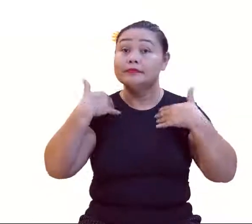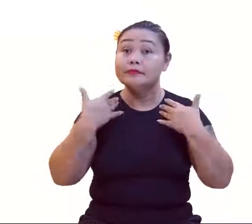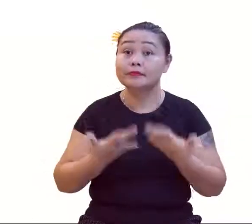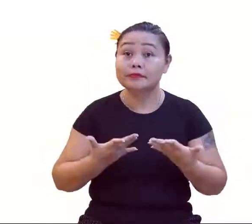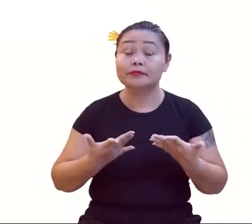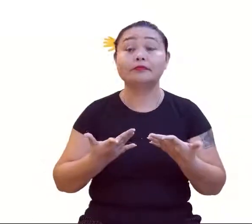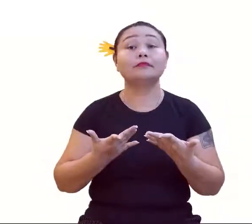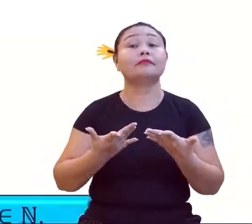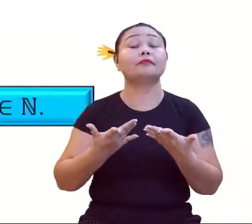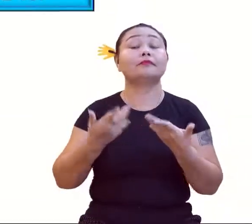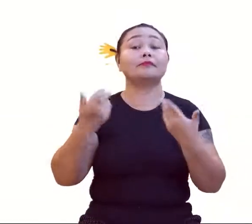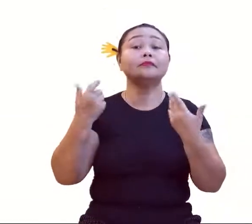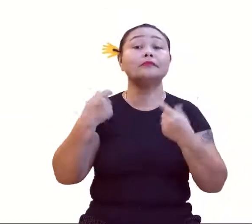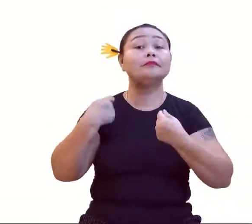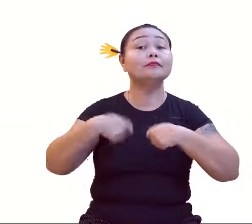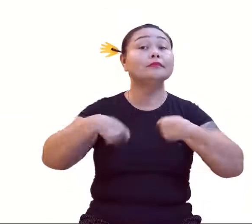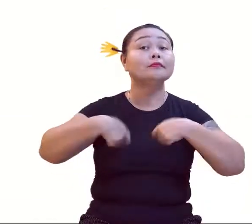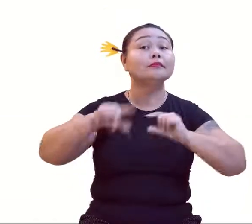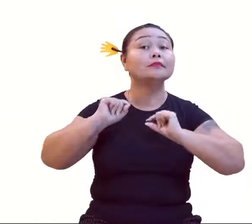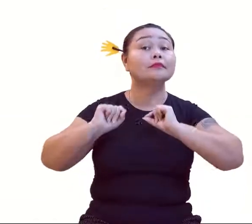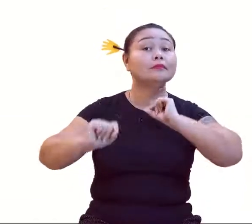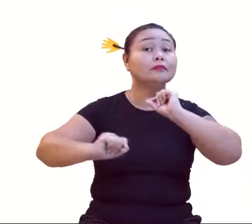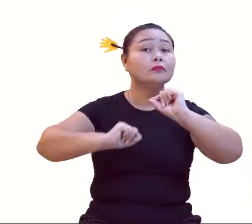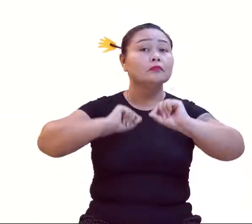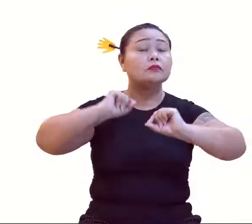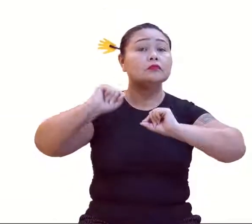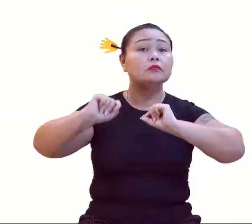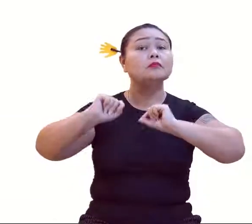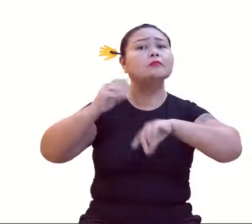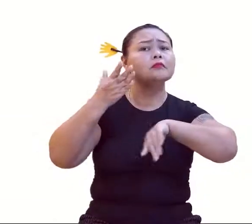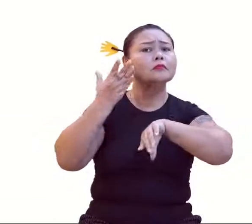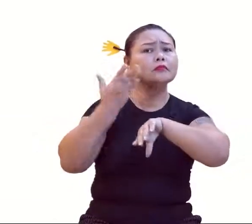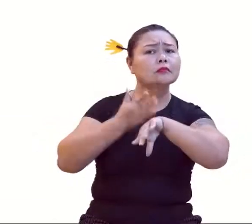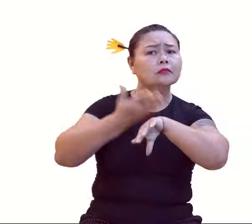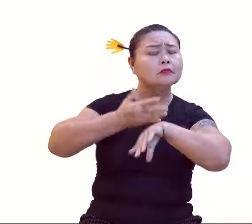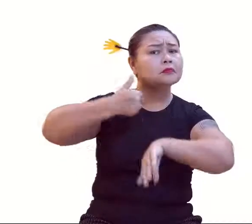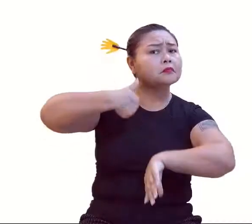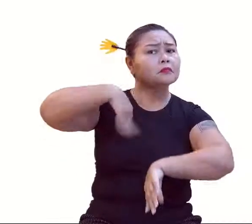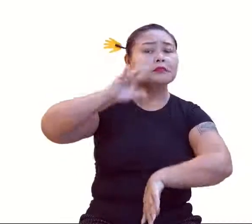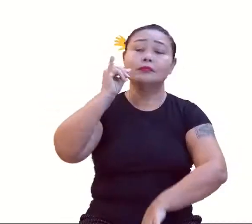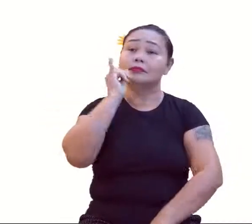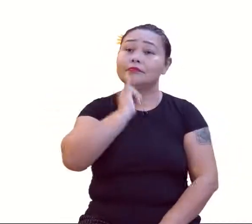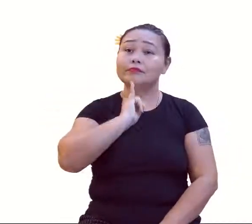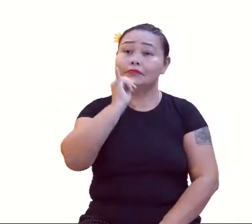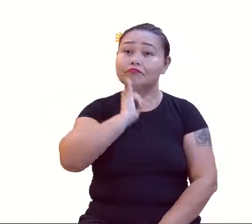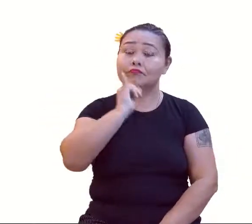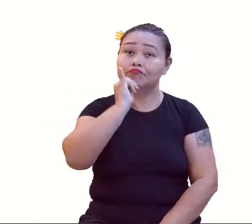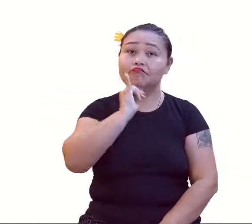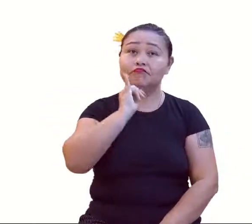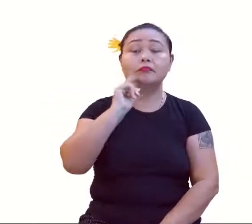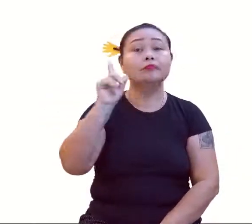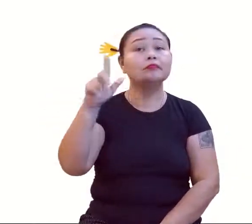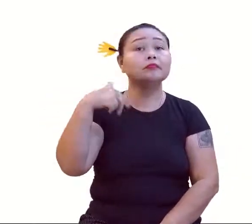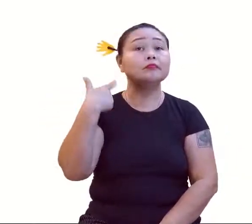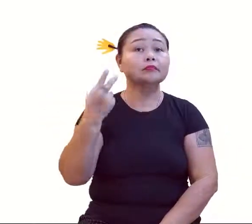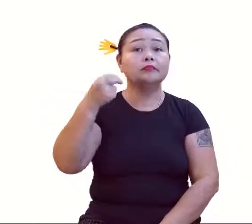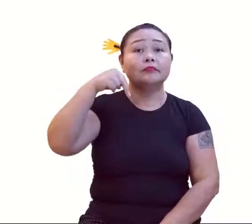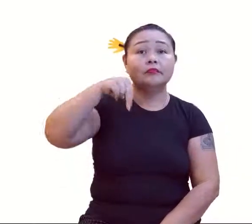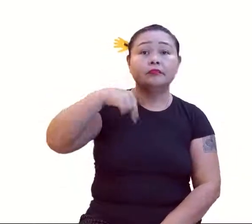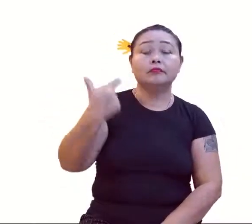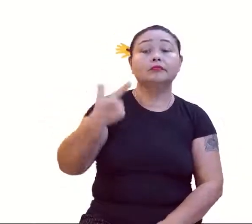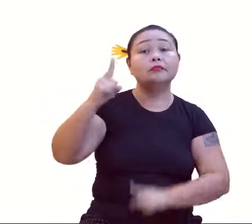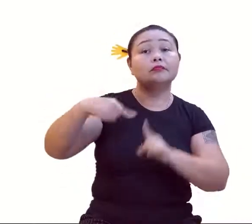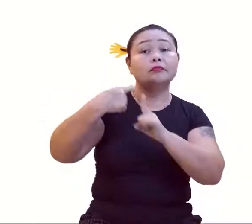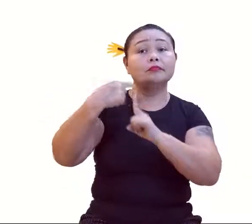isso, gente precisa o quê? Colocar em prática mais exemplos, né? Isso. Vamos Agora temos um outro exemplo. n ao quadrado